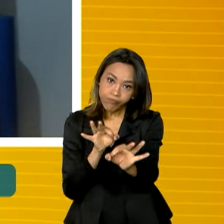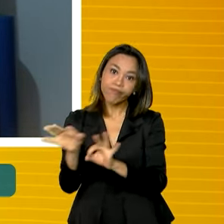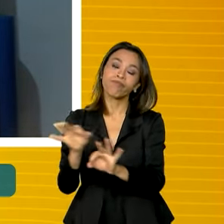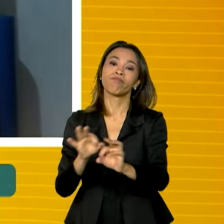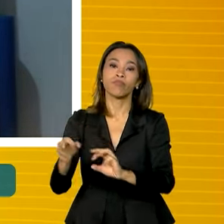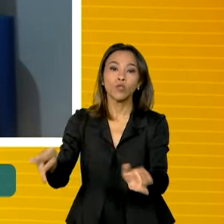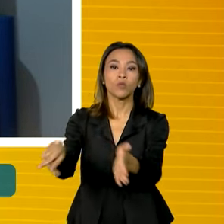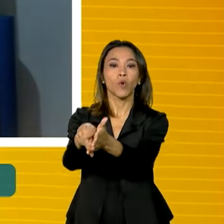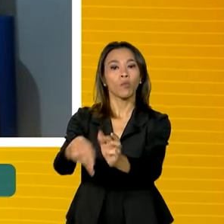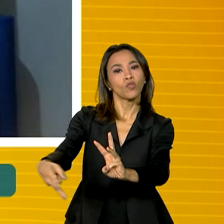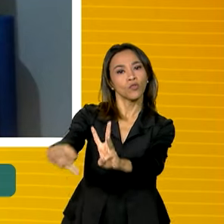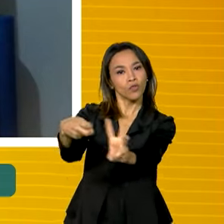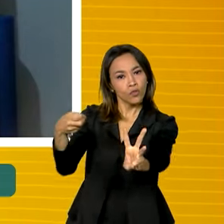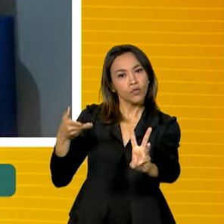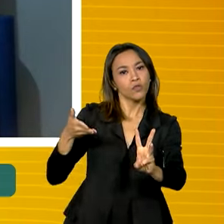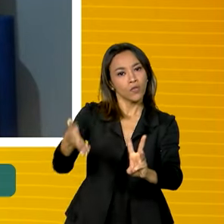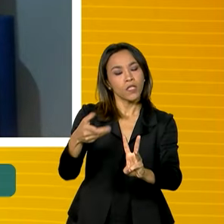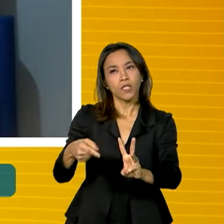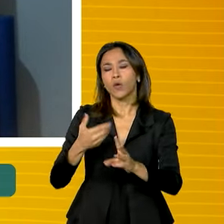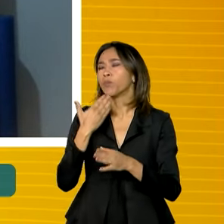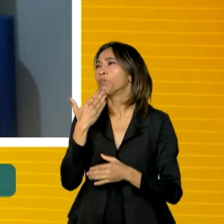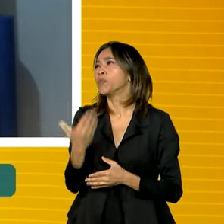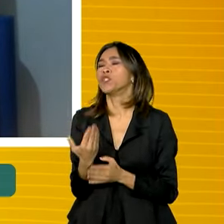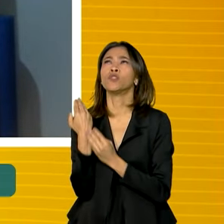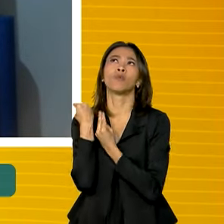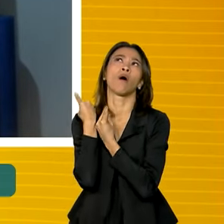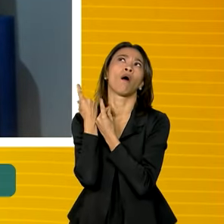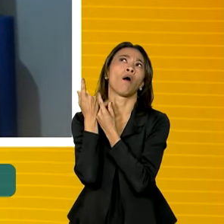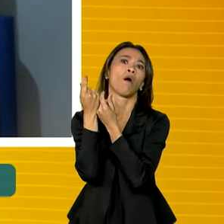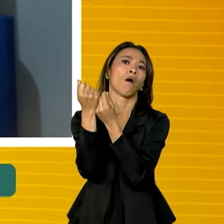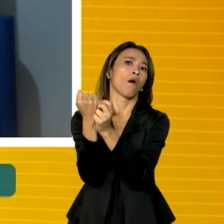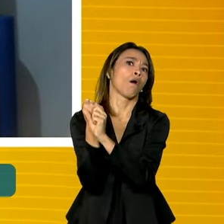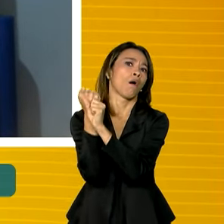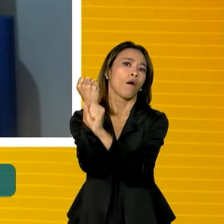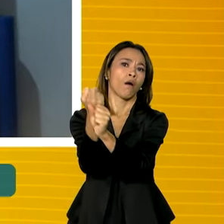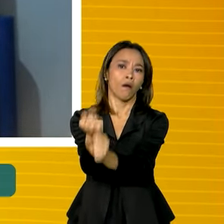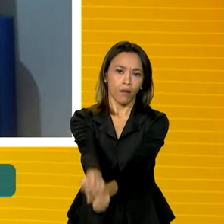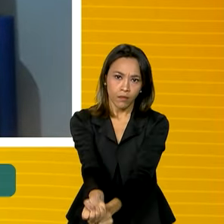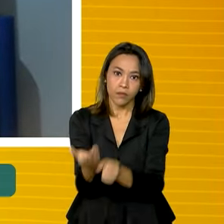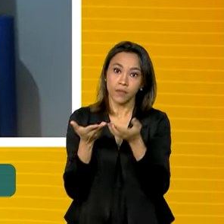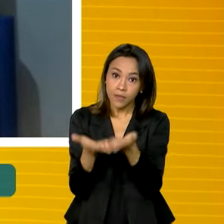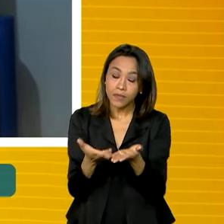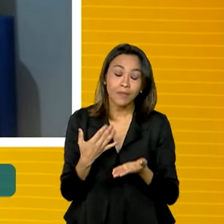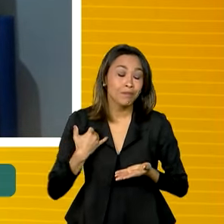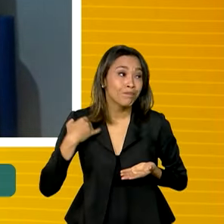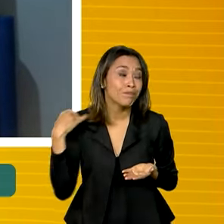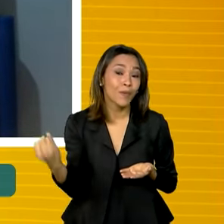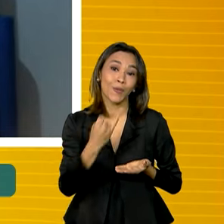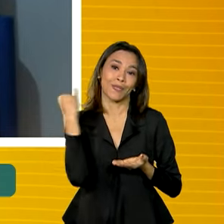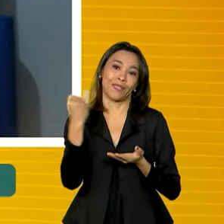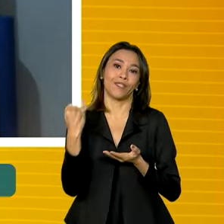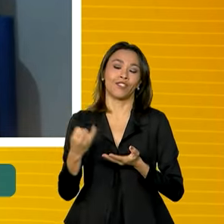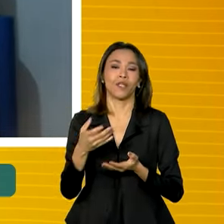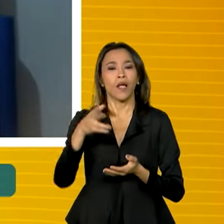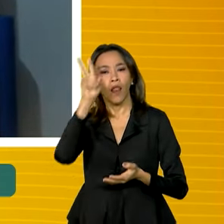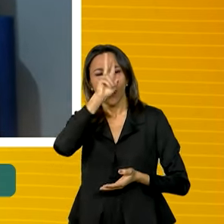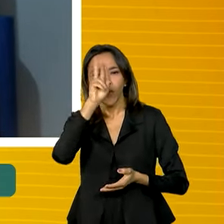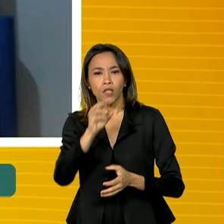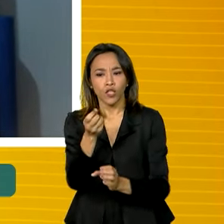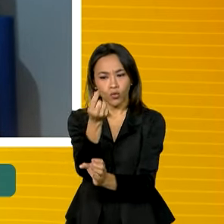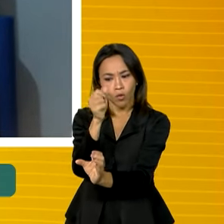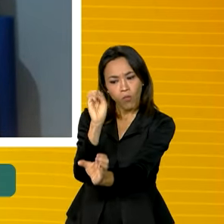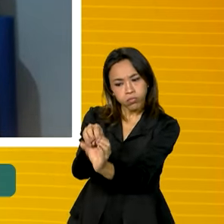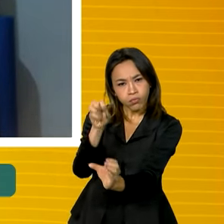reivindicação histórica, importante. Lembrando que o Fundo Amazônia passou